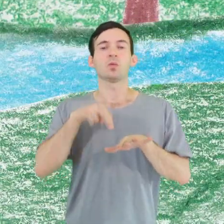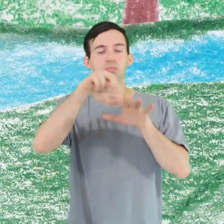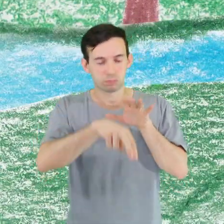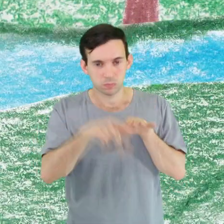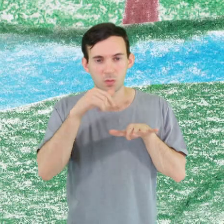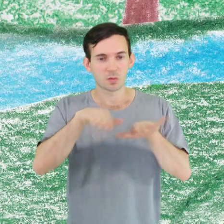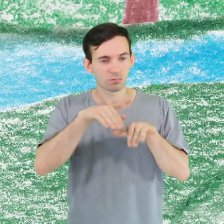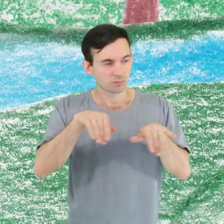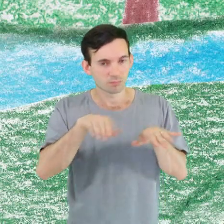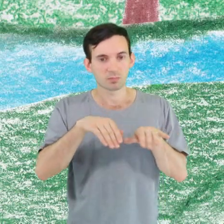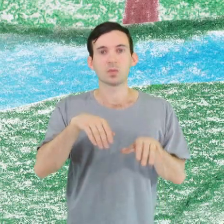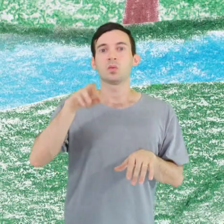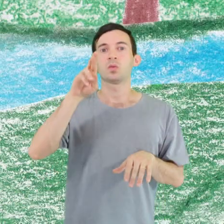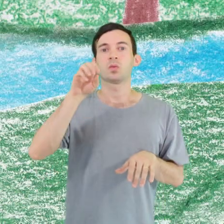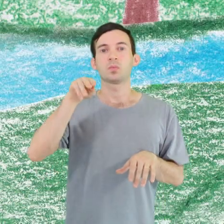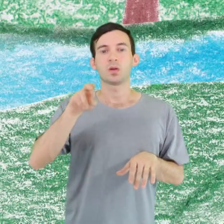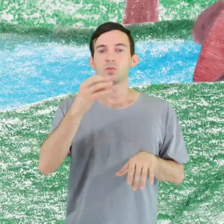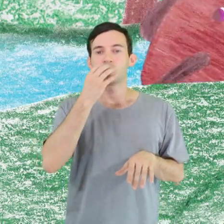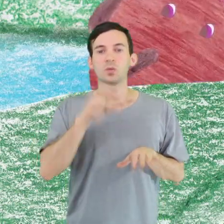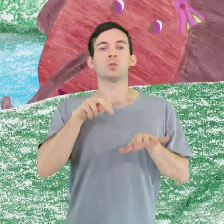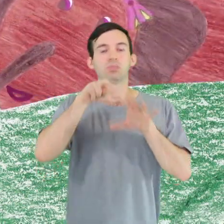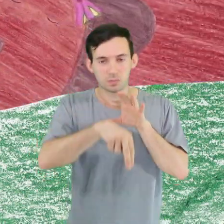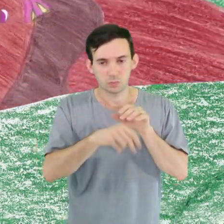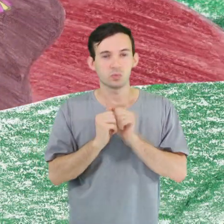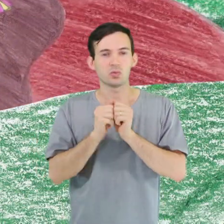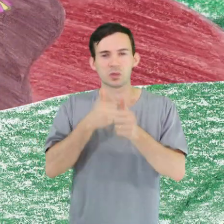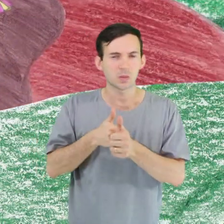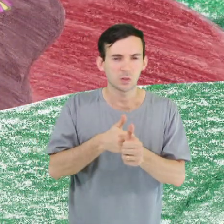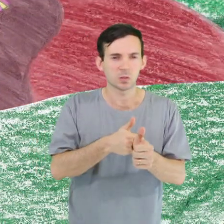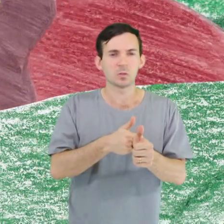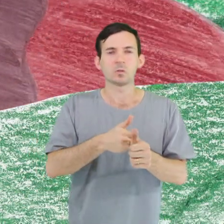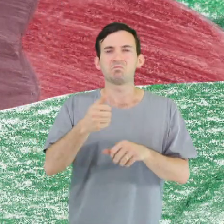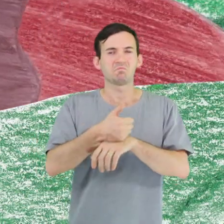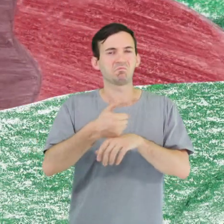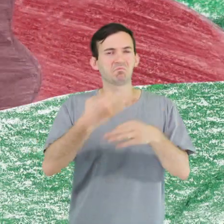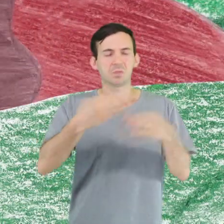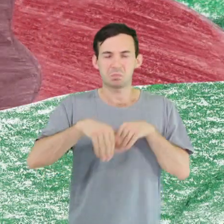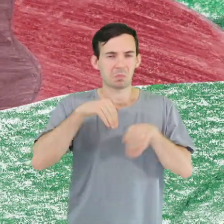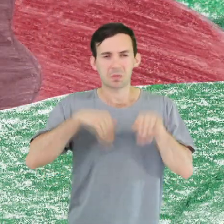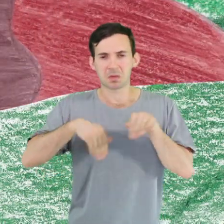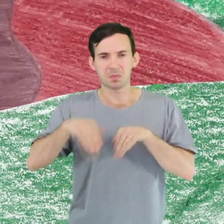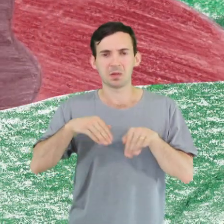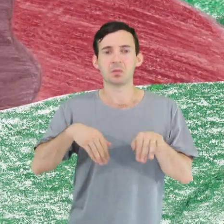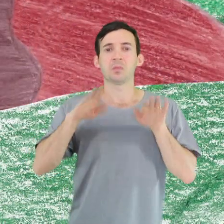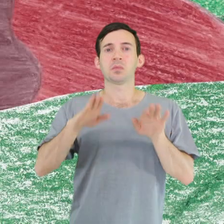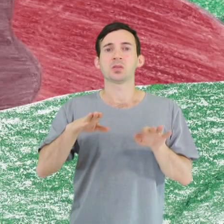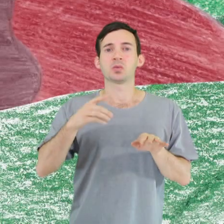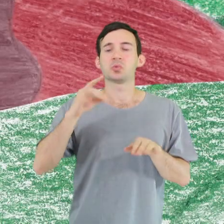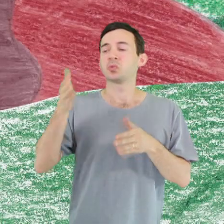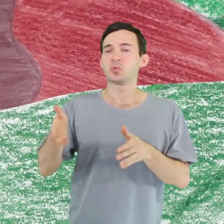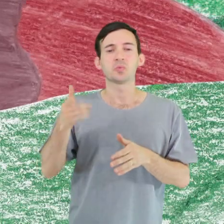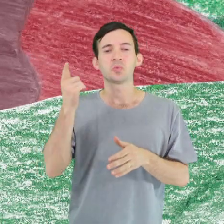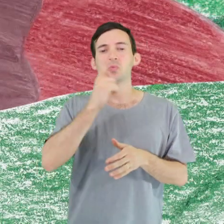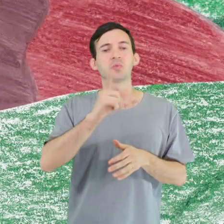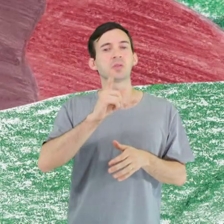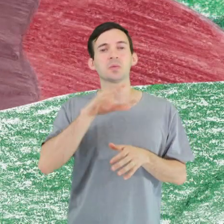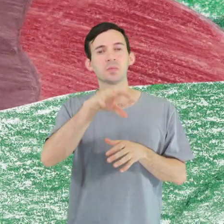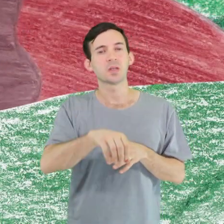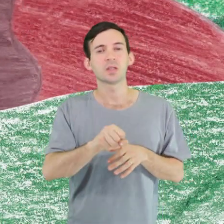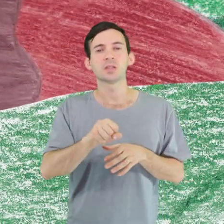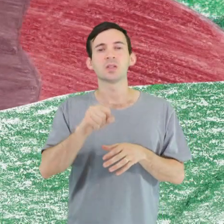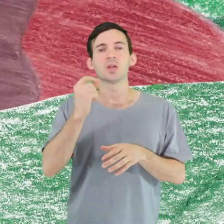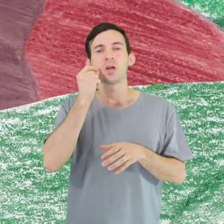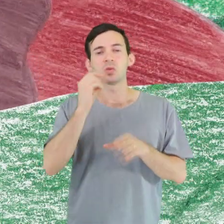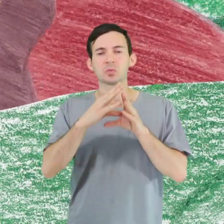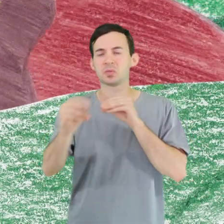entrou junto atrás dele Ele era um excelente nadador, mas naquele dia não conseguiu pegar o ratinho fujão Depois